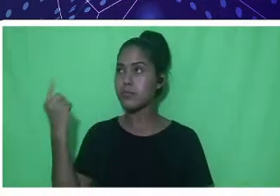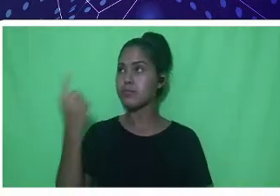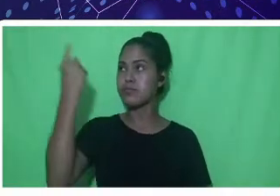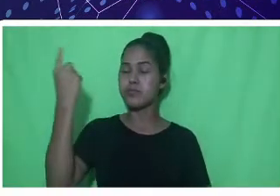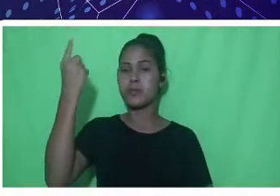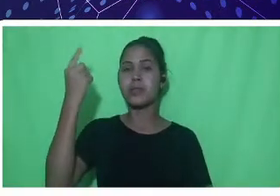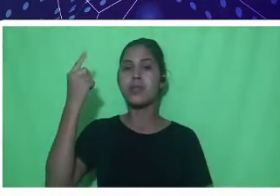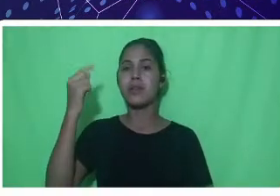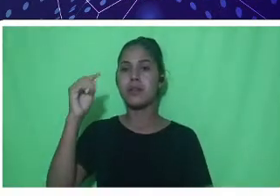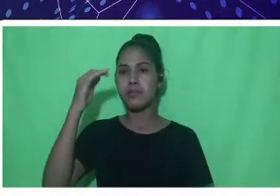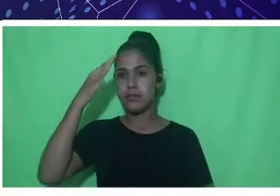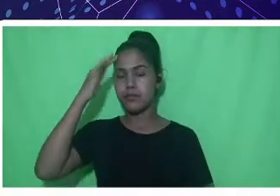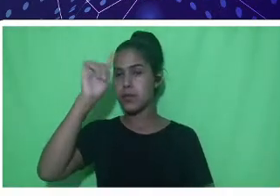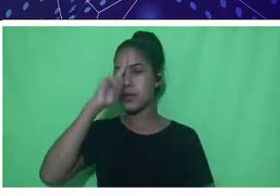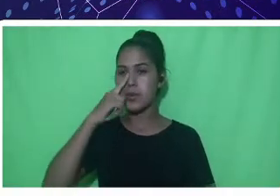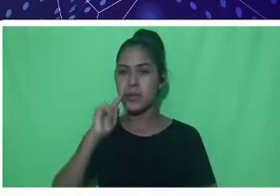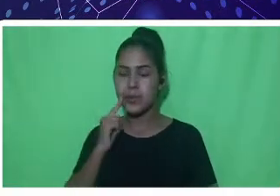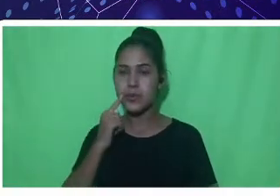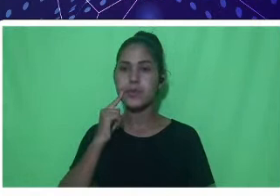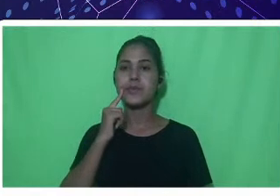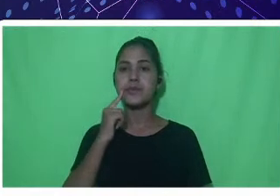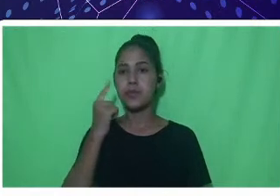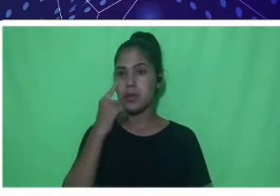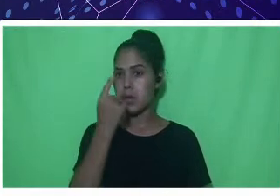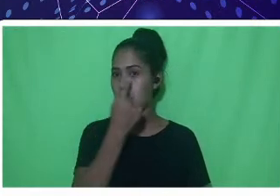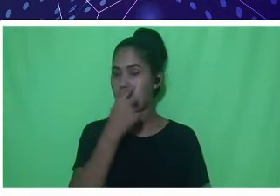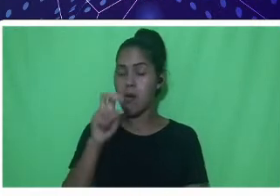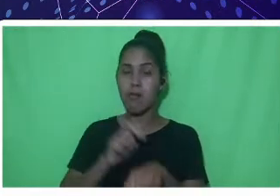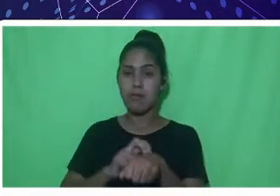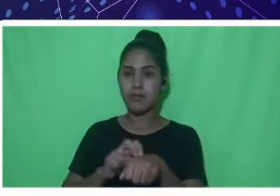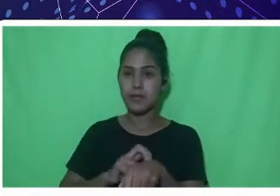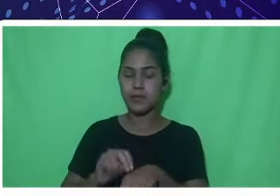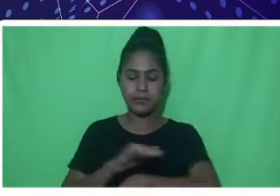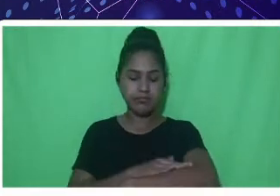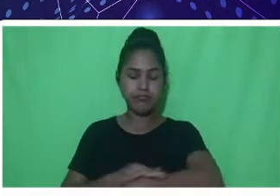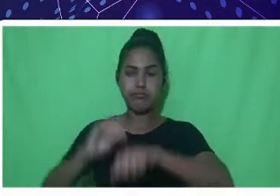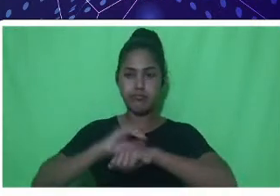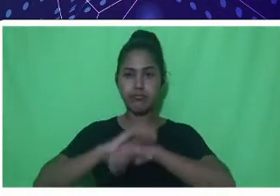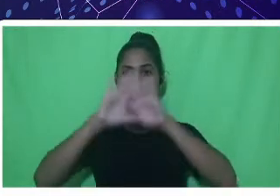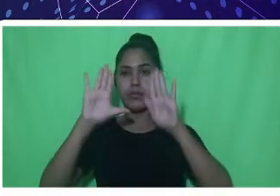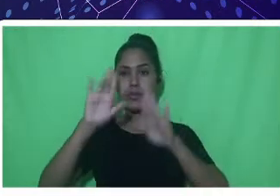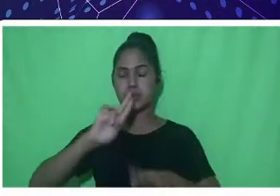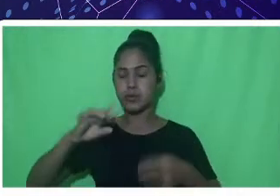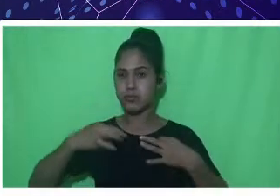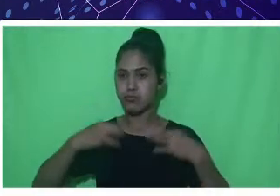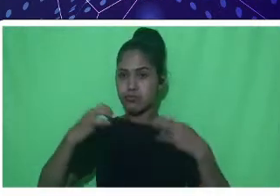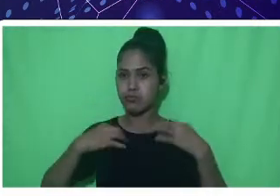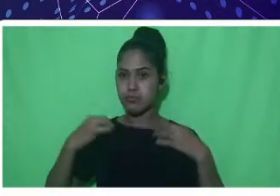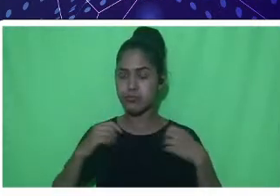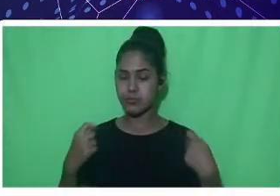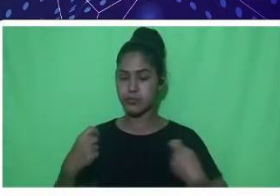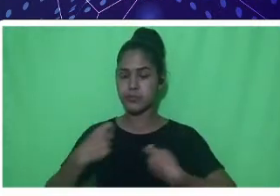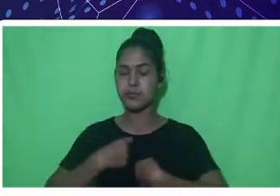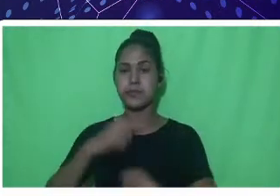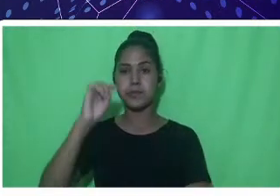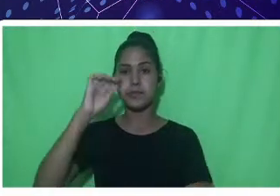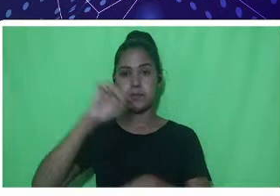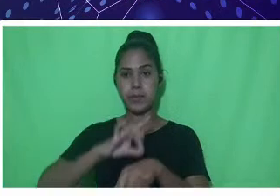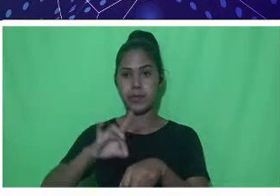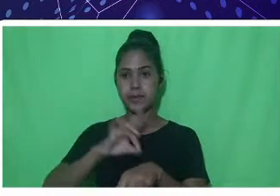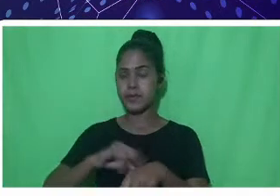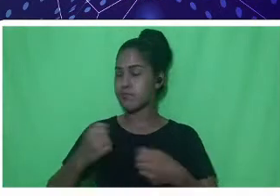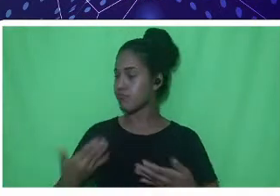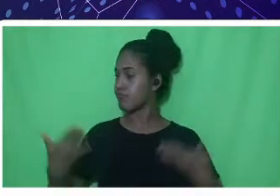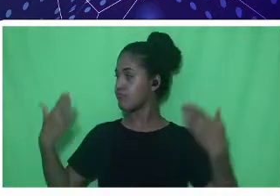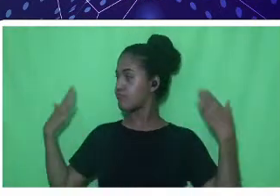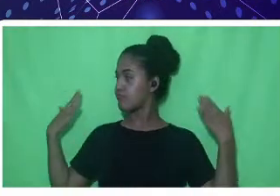cabelo loiro e curto, olhos verdes, pele clara e estou vestindo uma camisa social preta. Ao fundo, uma